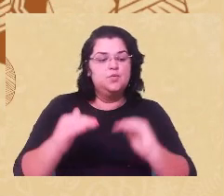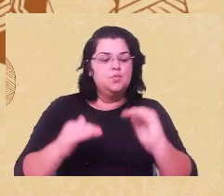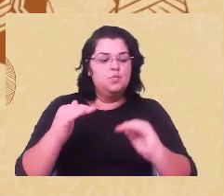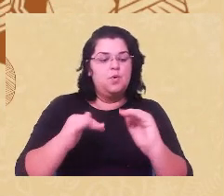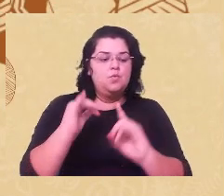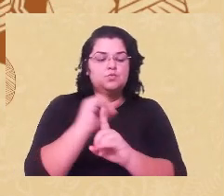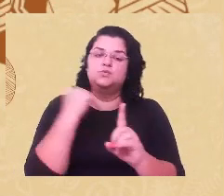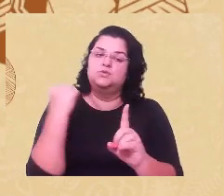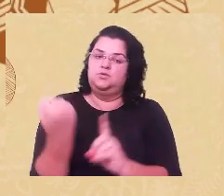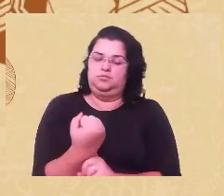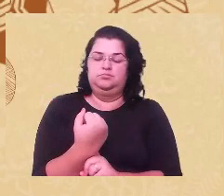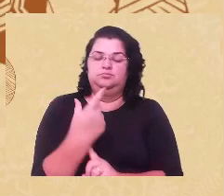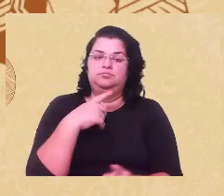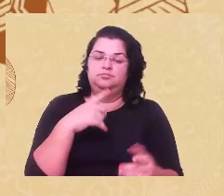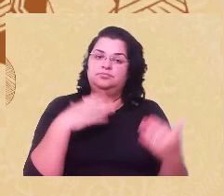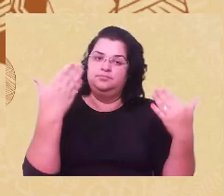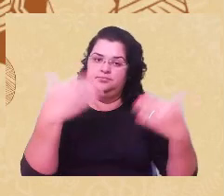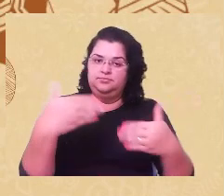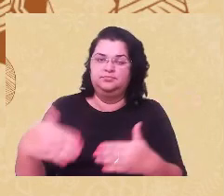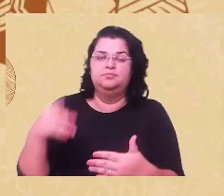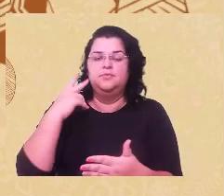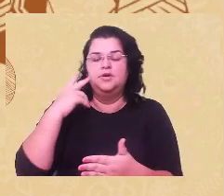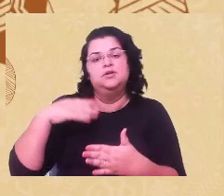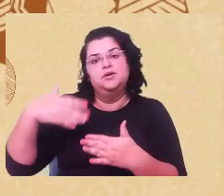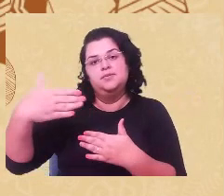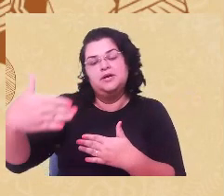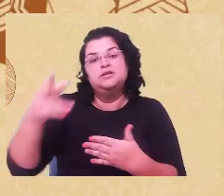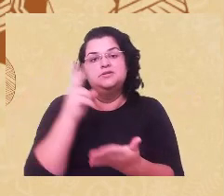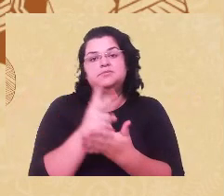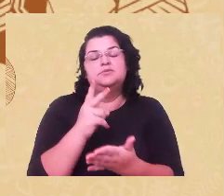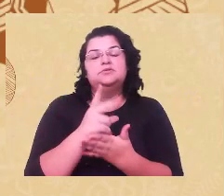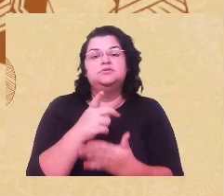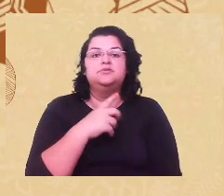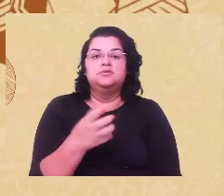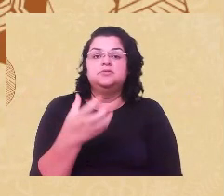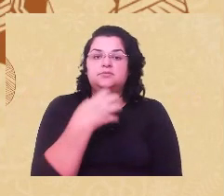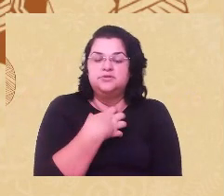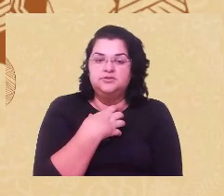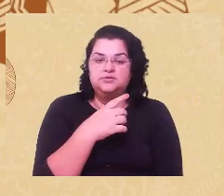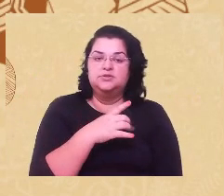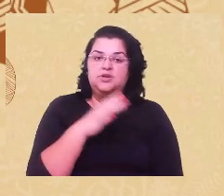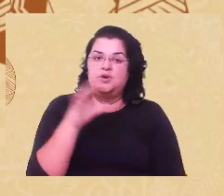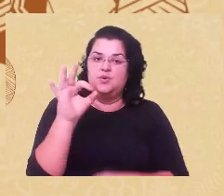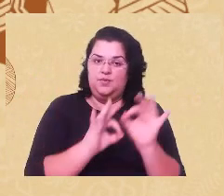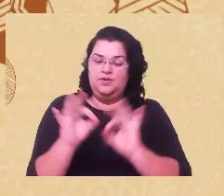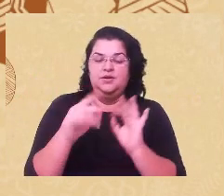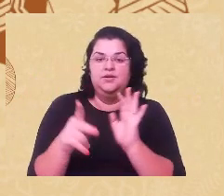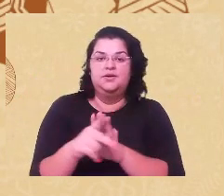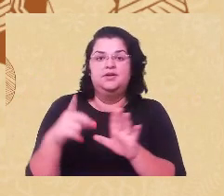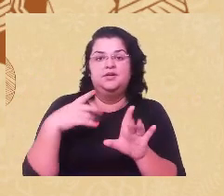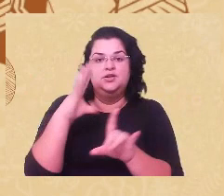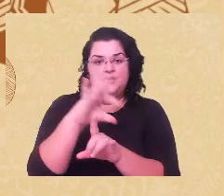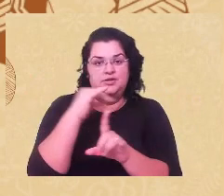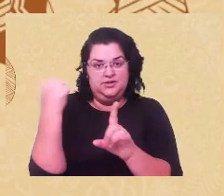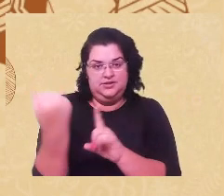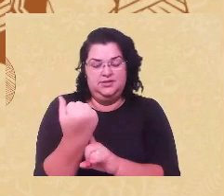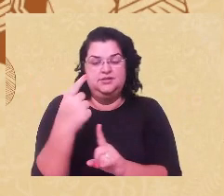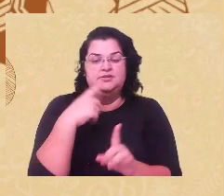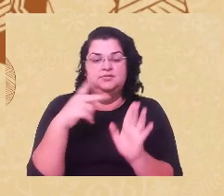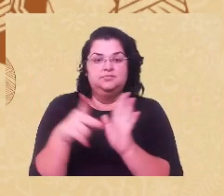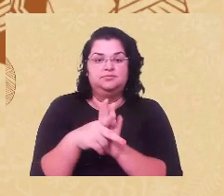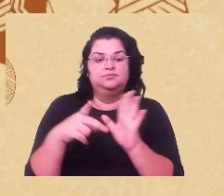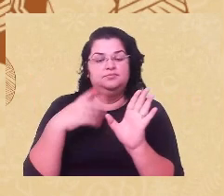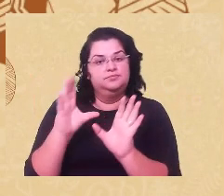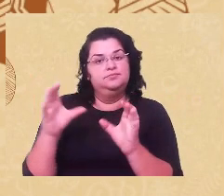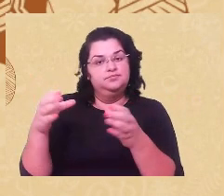atravessado por todas essas matrizes que são de opressão e que são de organização da sociedade desde o marco civilizatório colonial.